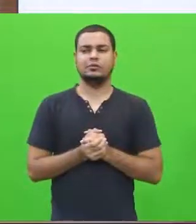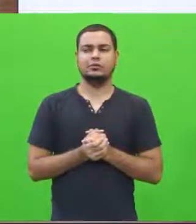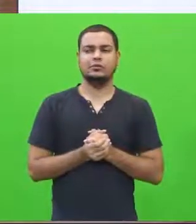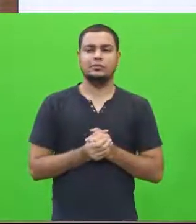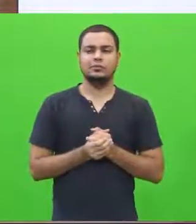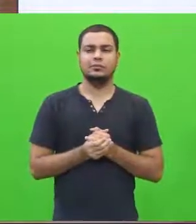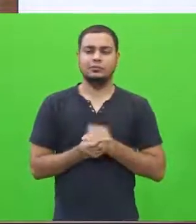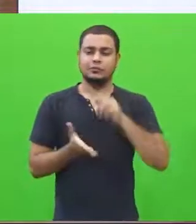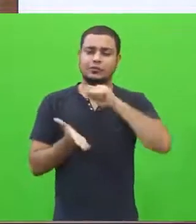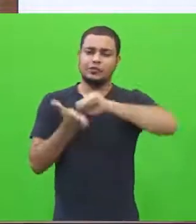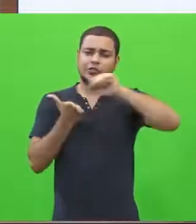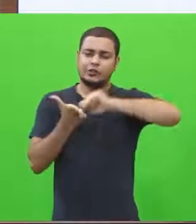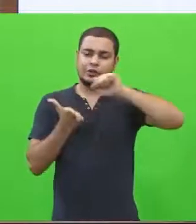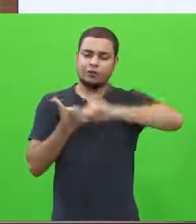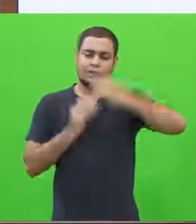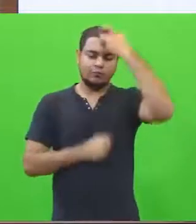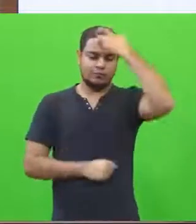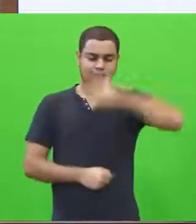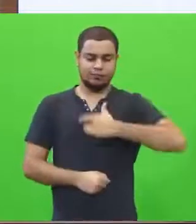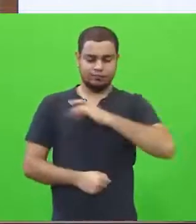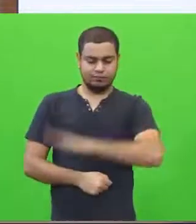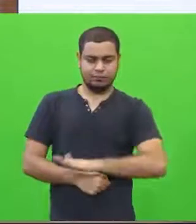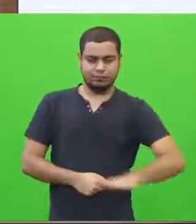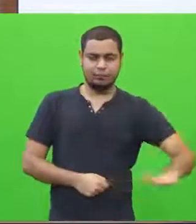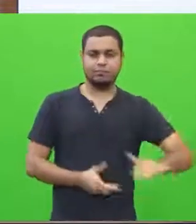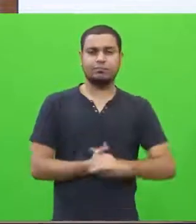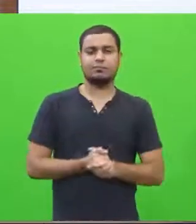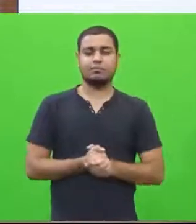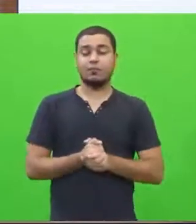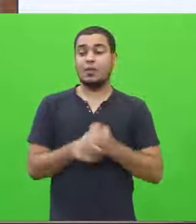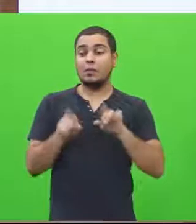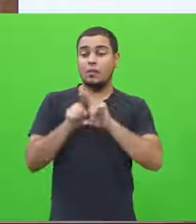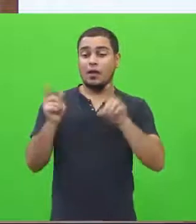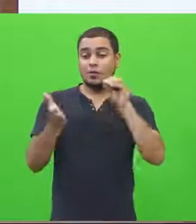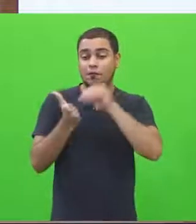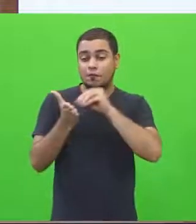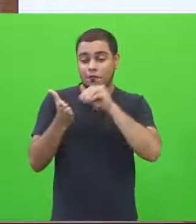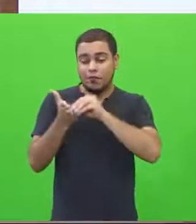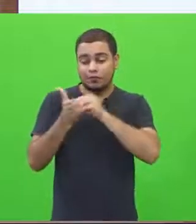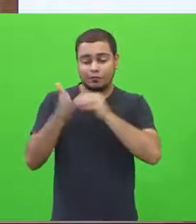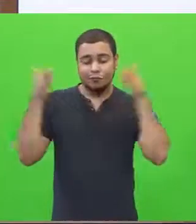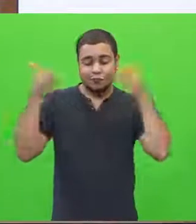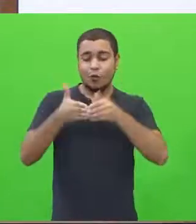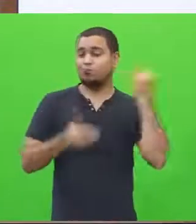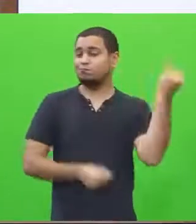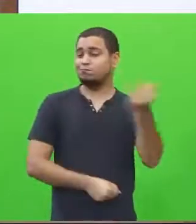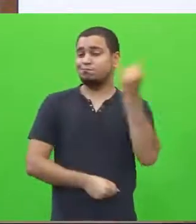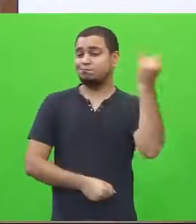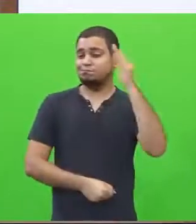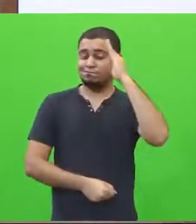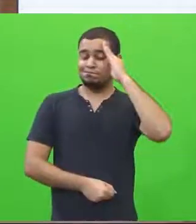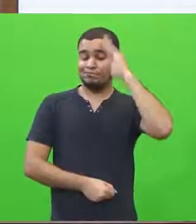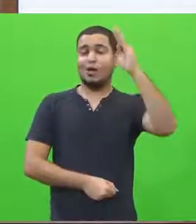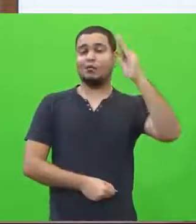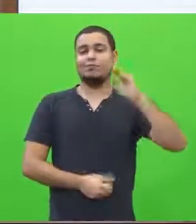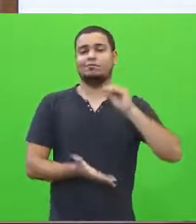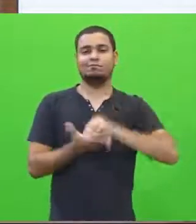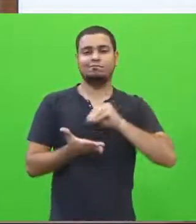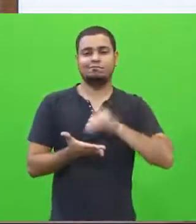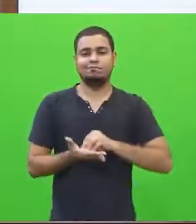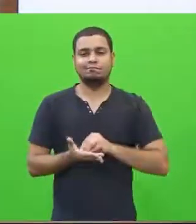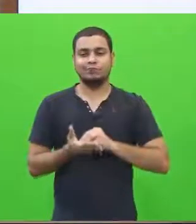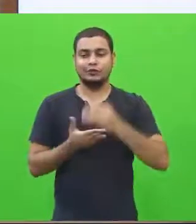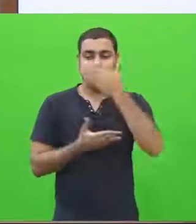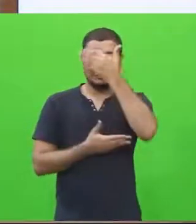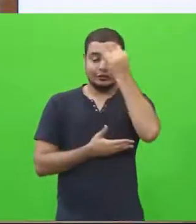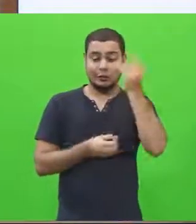escreveram sobre o ser infantil, mas não escreveram um aspecto importante nessa proposta. Você poderia